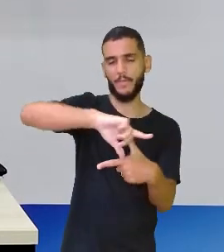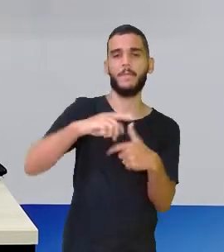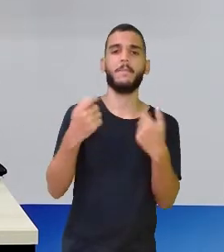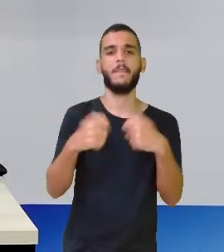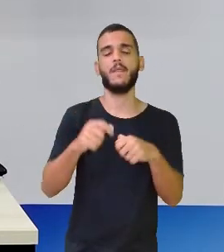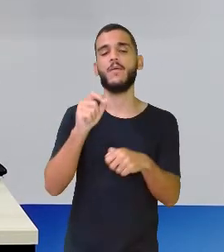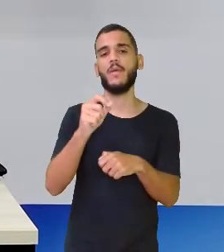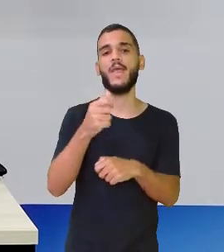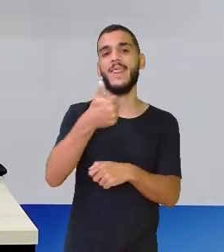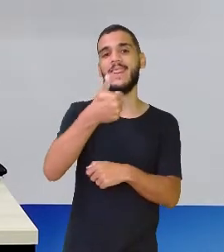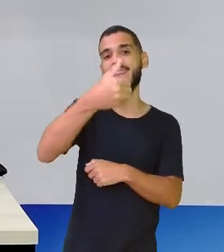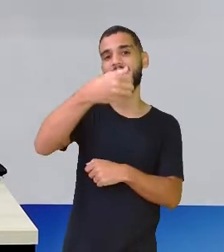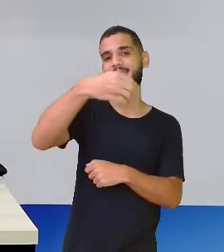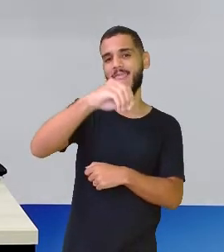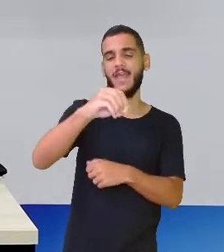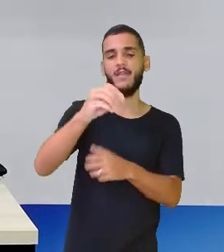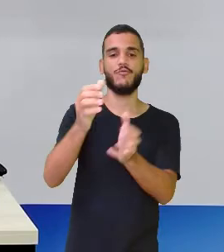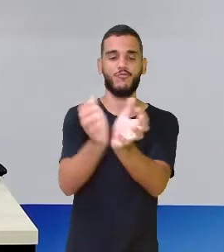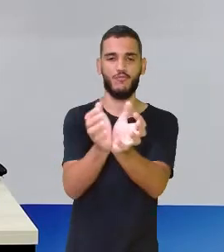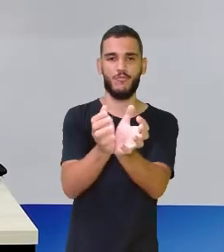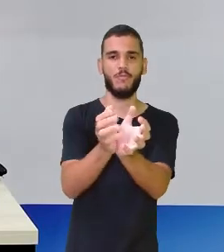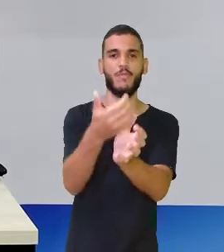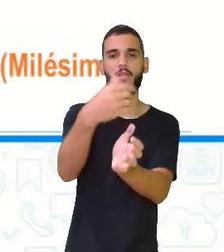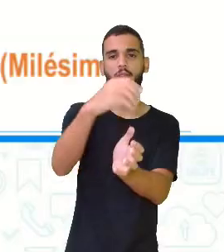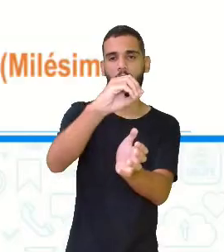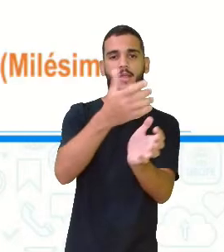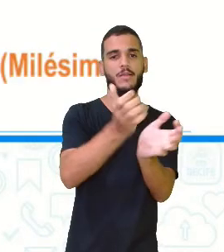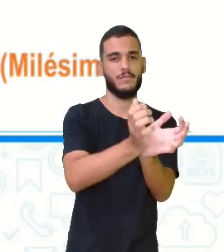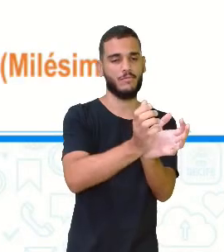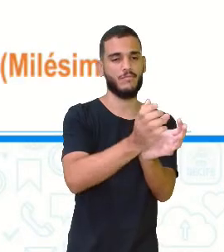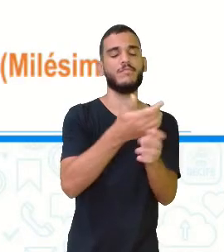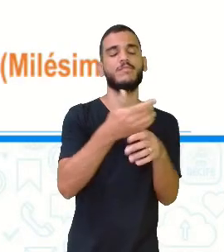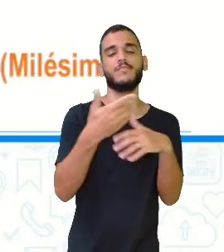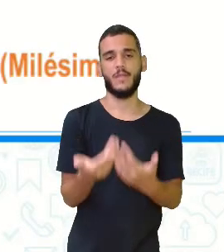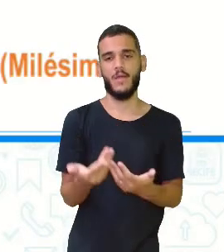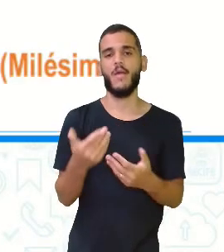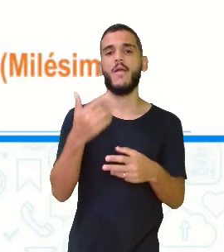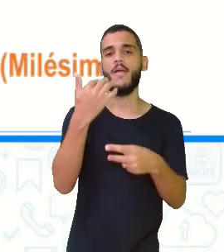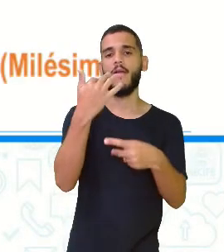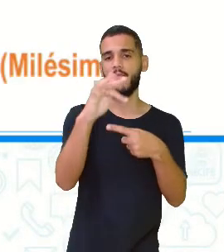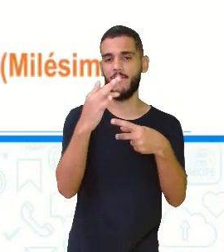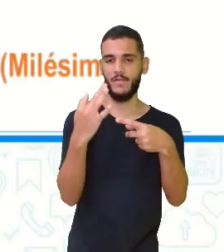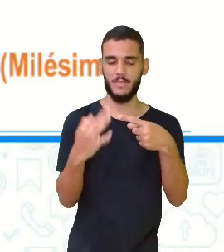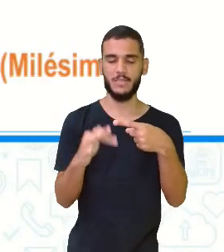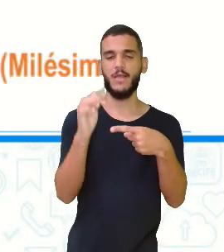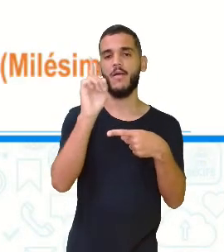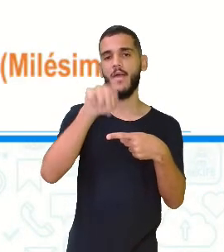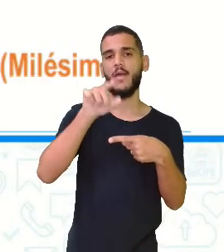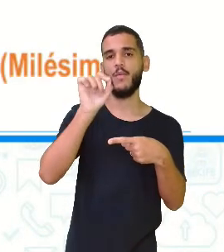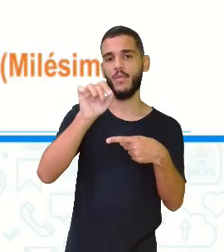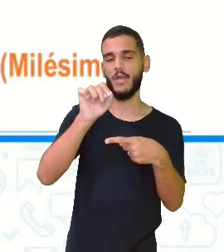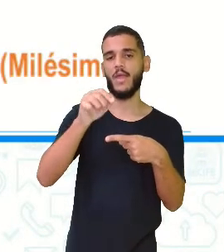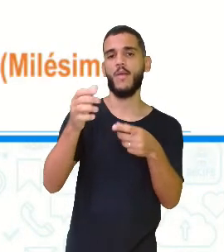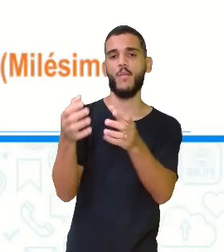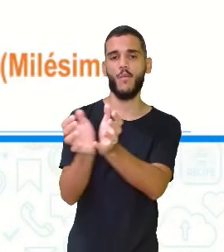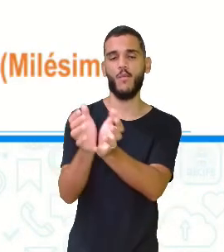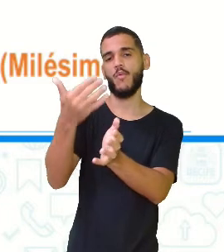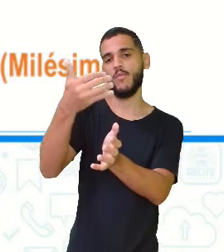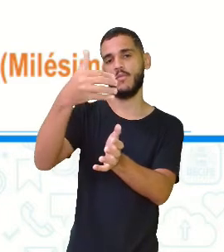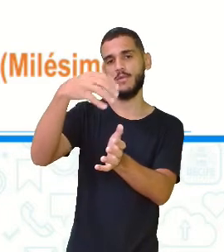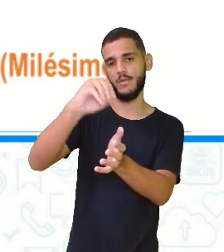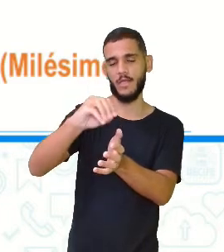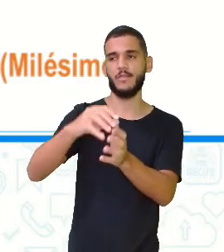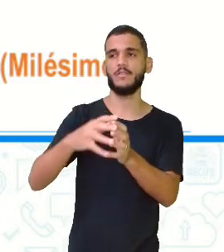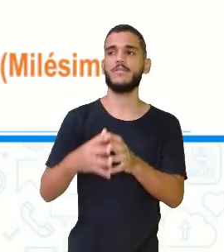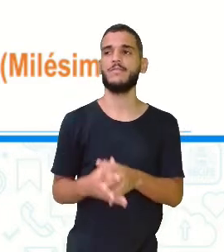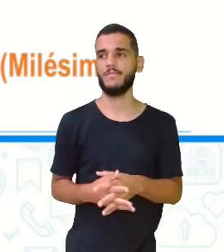placas dessa. Sendo assim, eu posso dizer que a minha fração é um décimo, uma parte das dez.